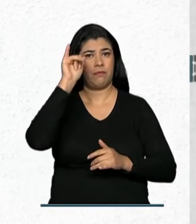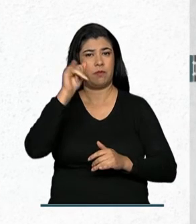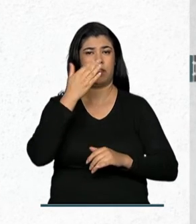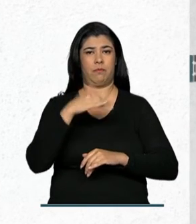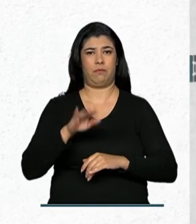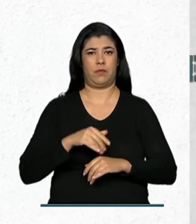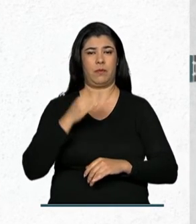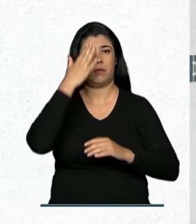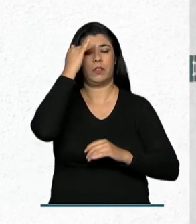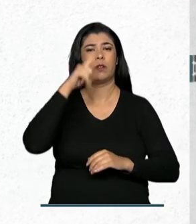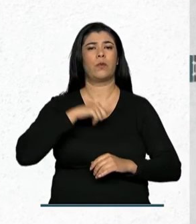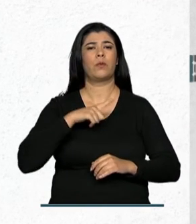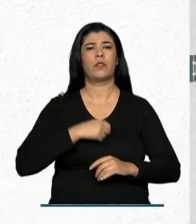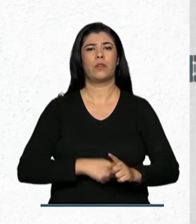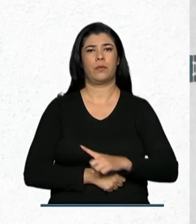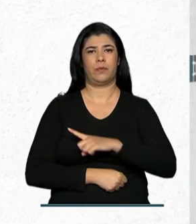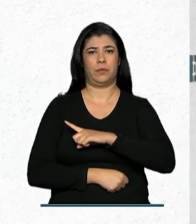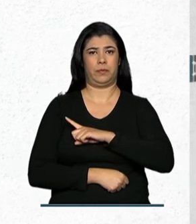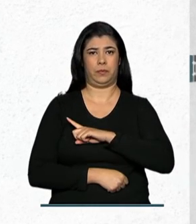cancelada.